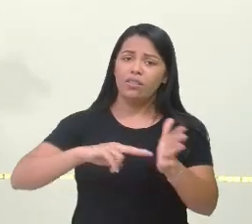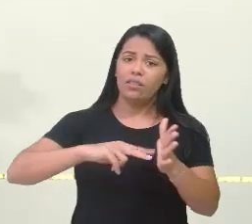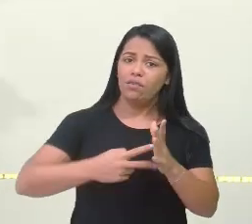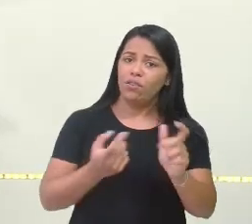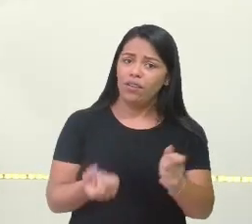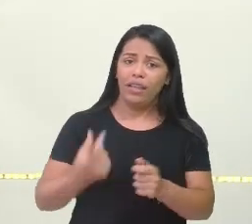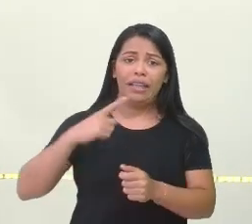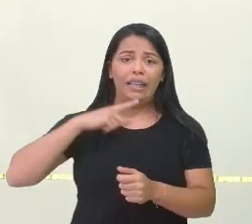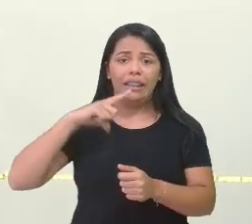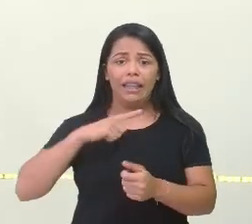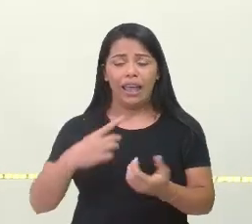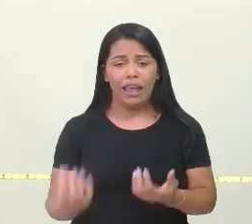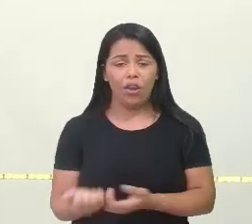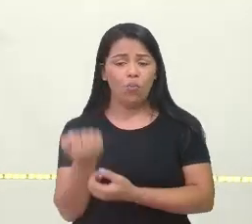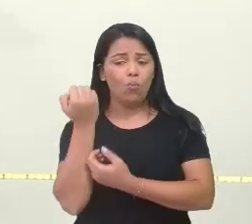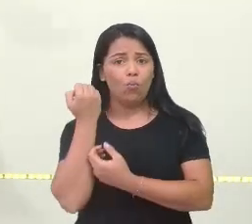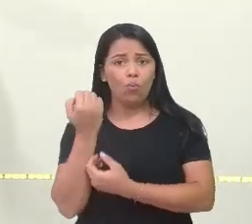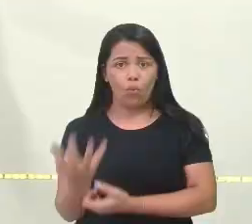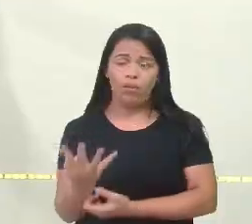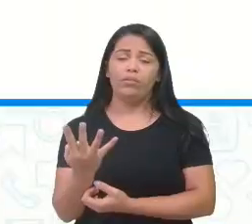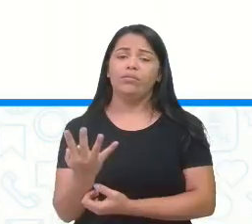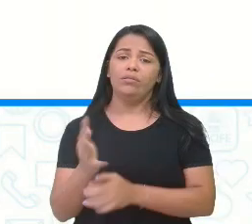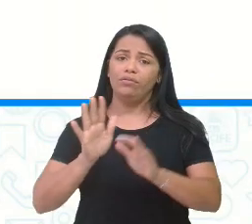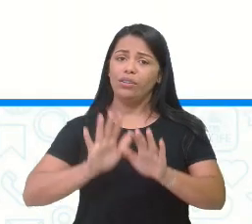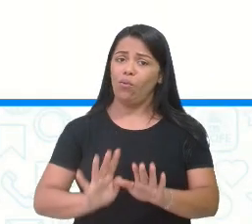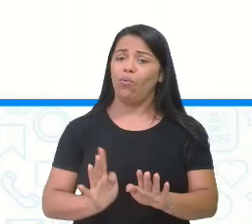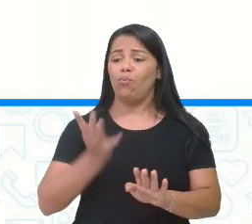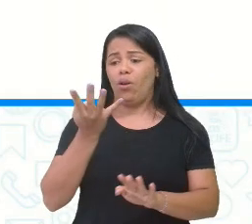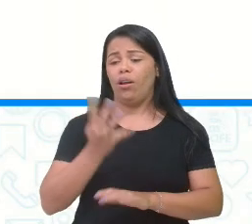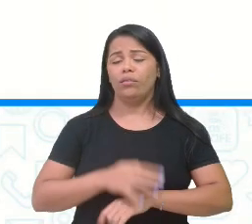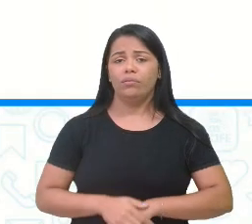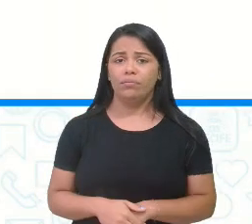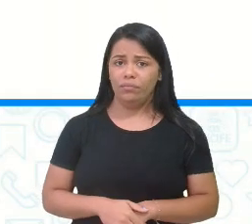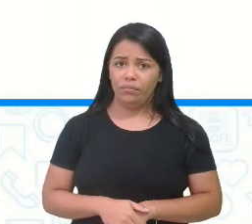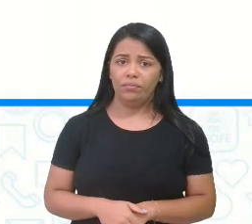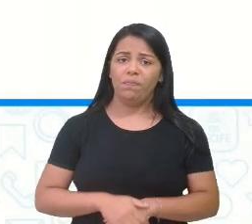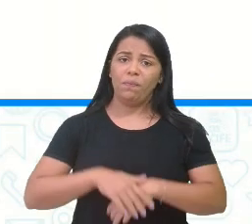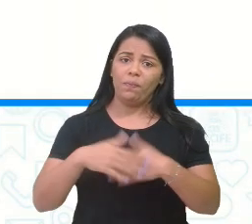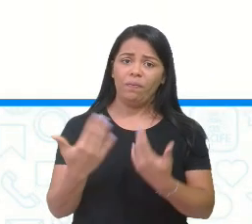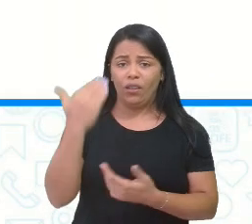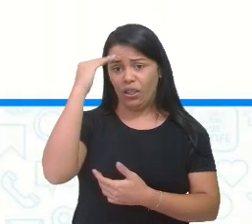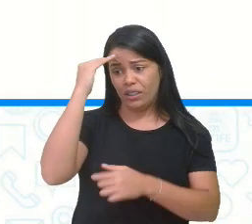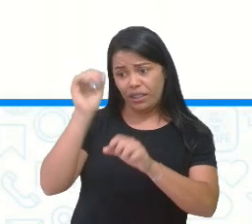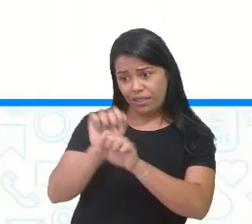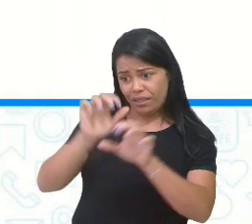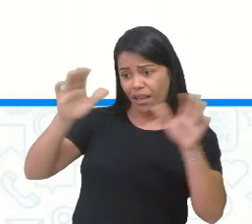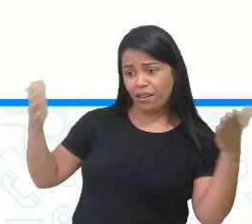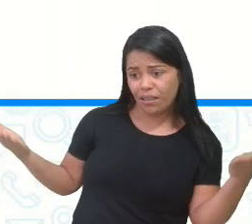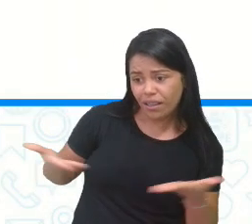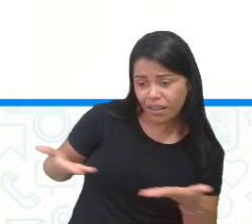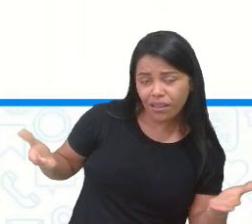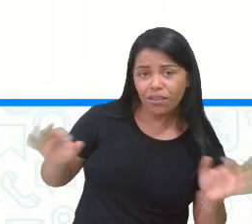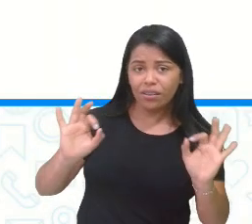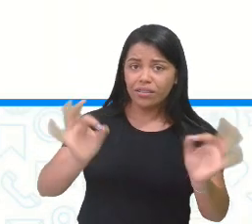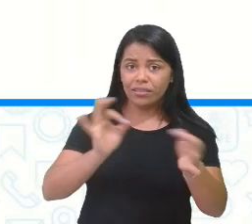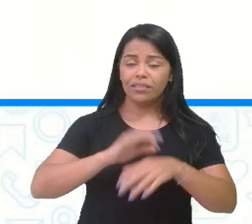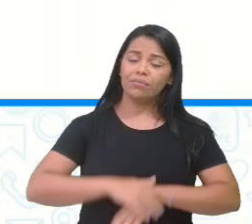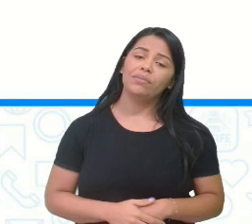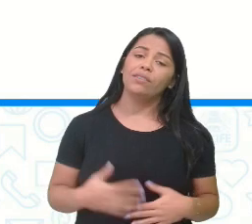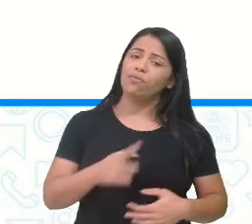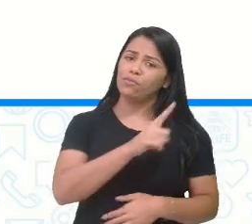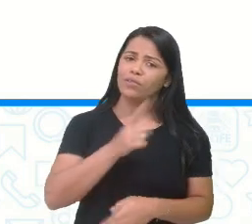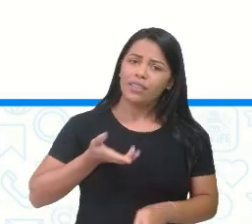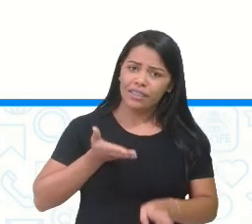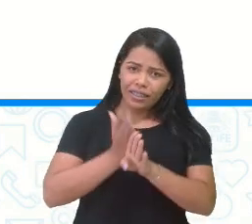sobraram quanto? Apenas? Quatro. Quatro. E aí, entendeu a lógica? Vocês